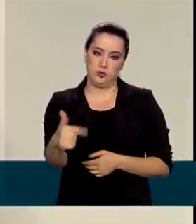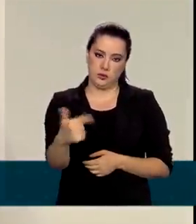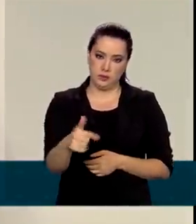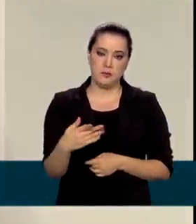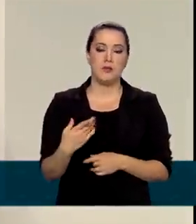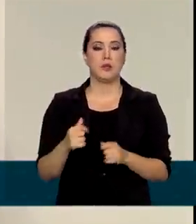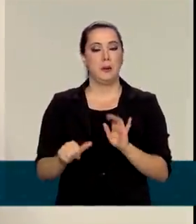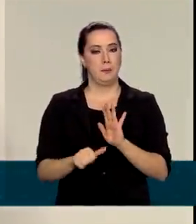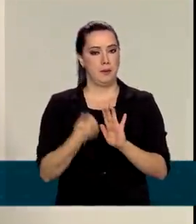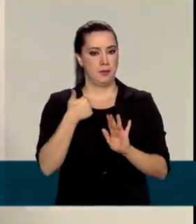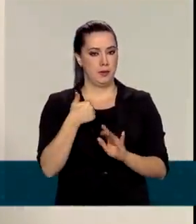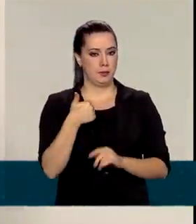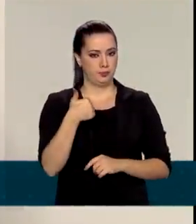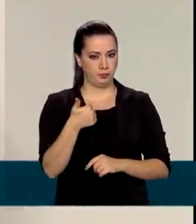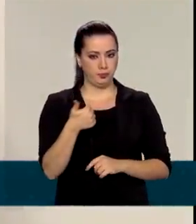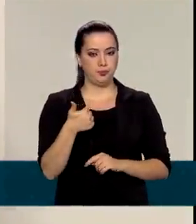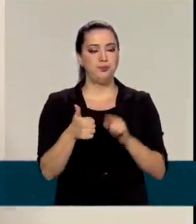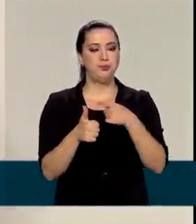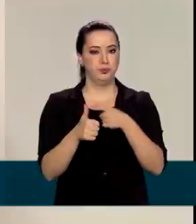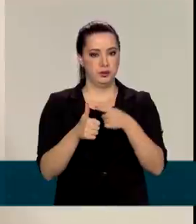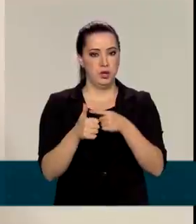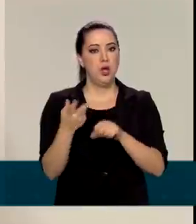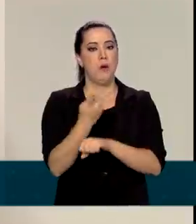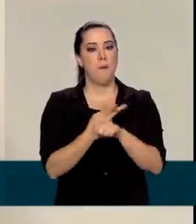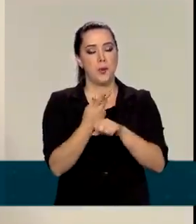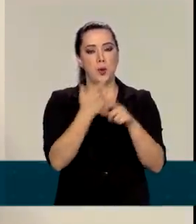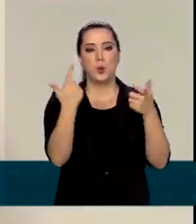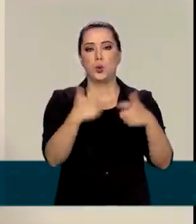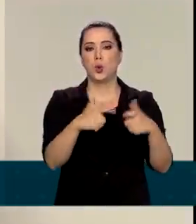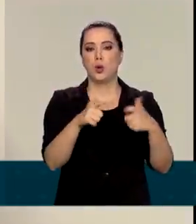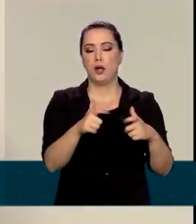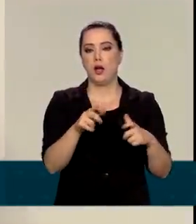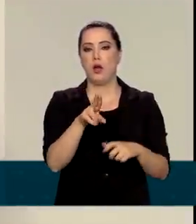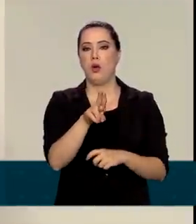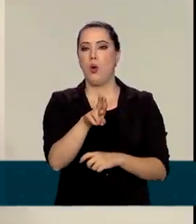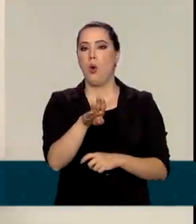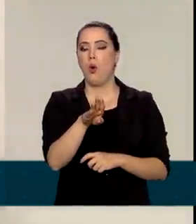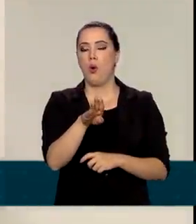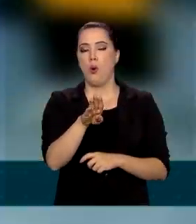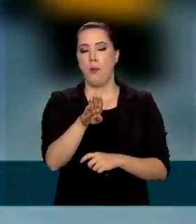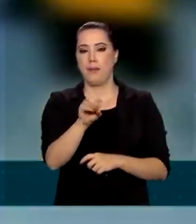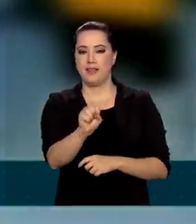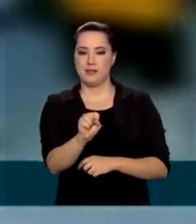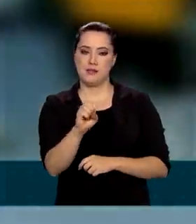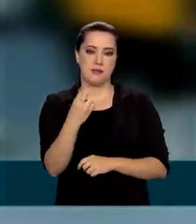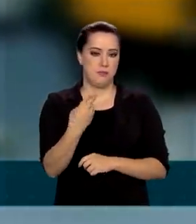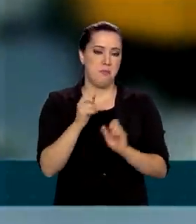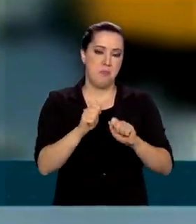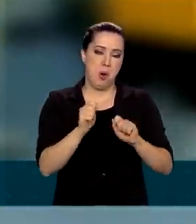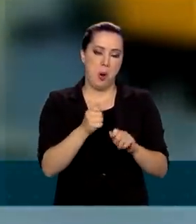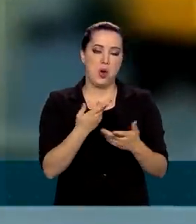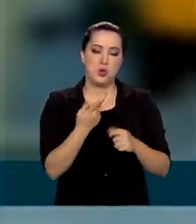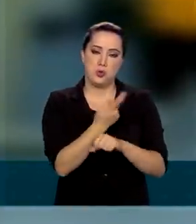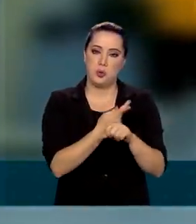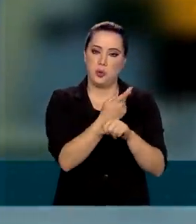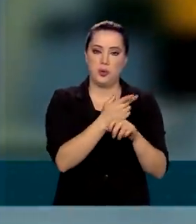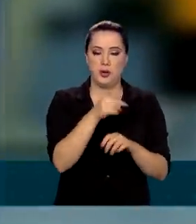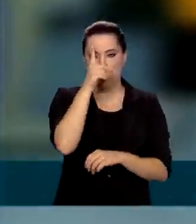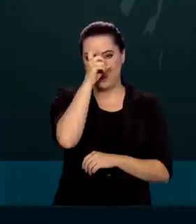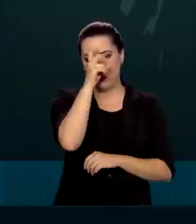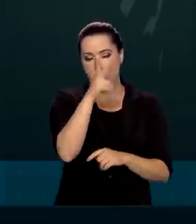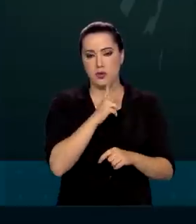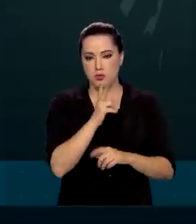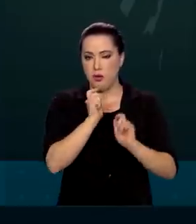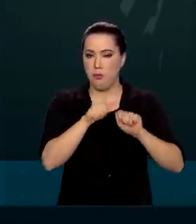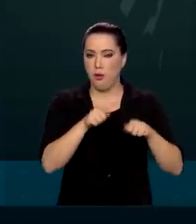que você, primeiro, procure de imediato uma unidade de saúde, seja pública ou privada. Para aqueles que venceram a Covid-19,